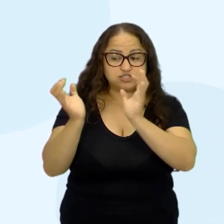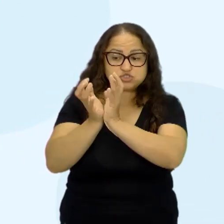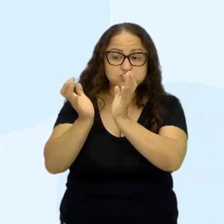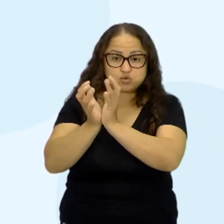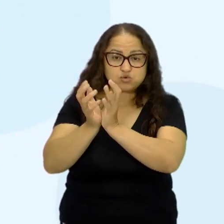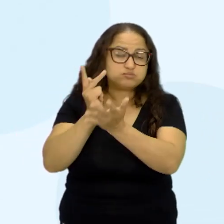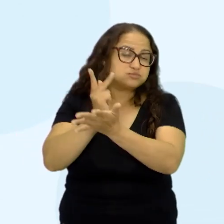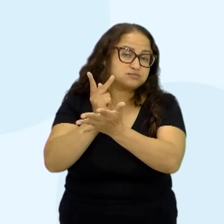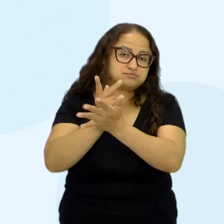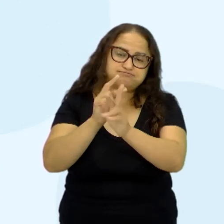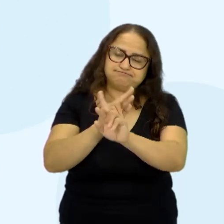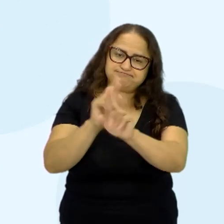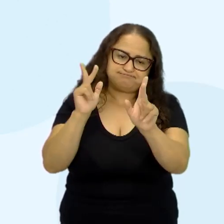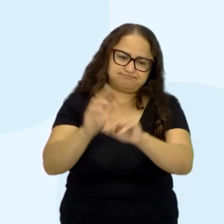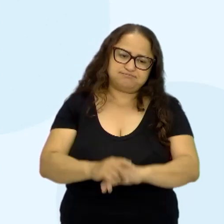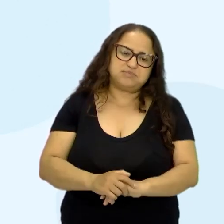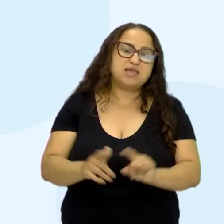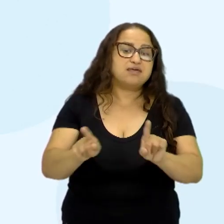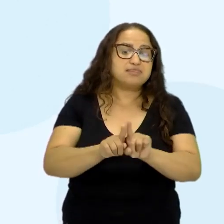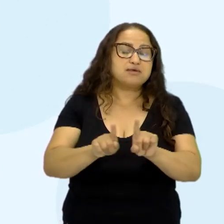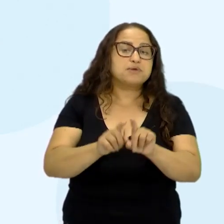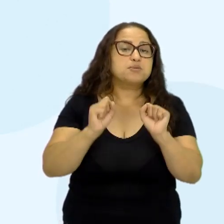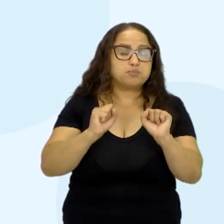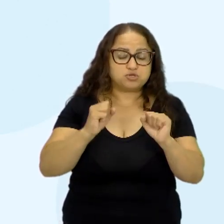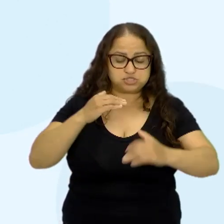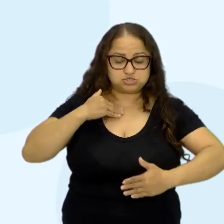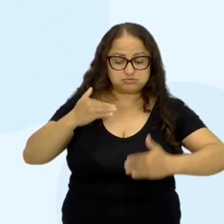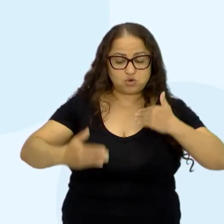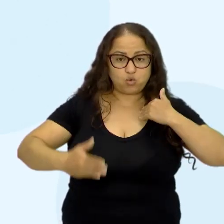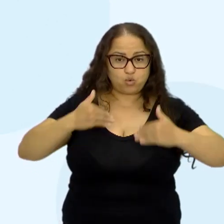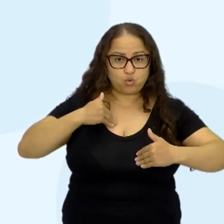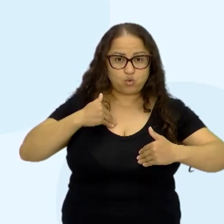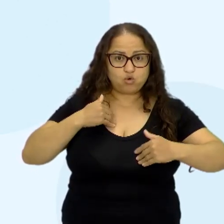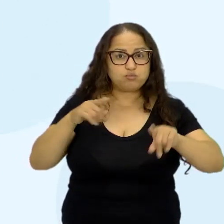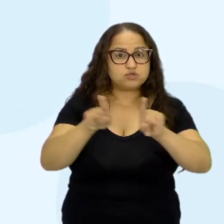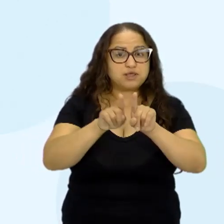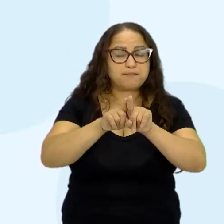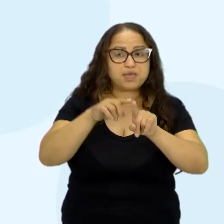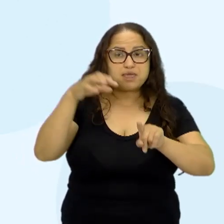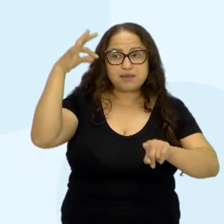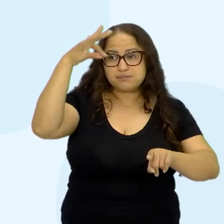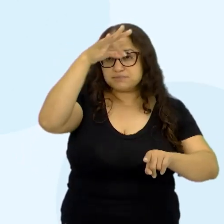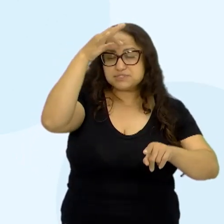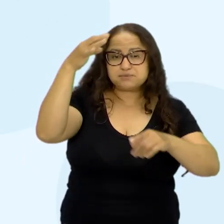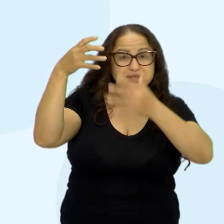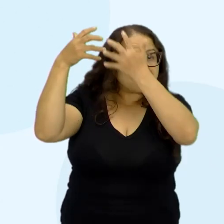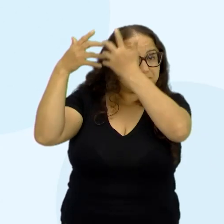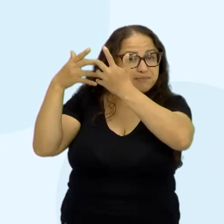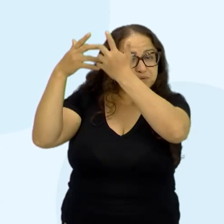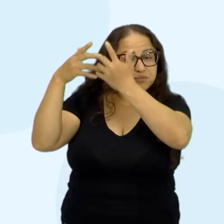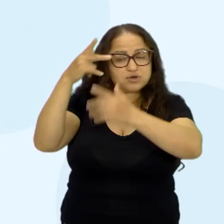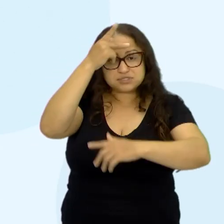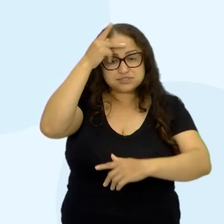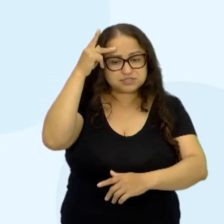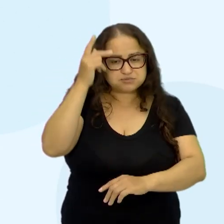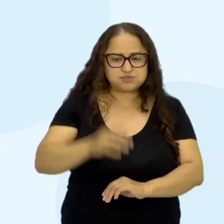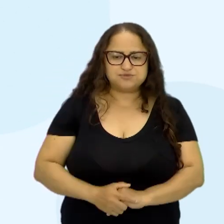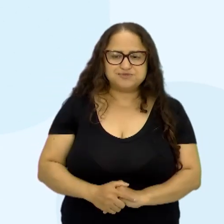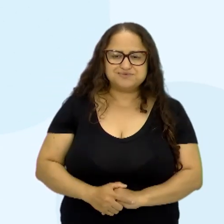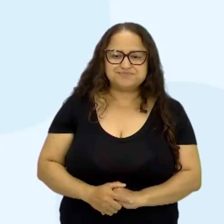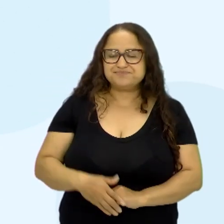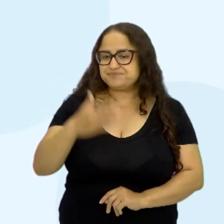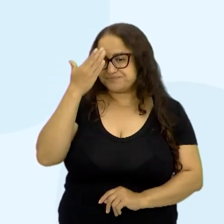segmentos. E atinge tanto o corpo quanto a psique das pessoas. Então, obrigado, Jennifer.